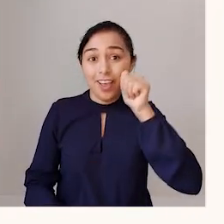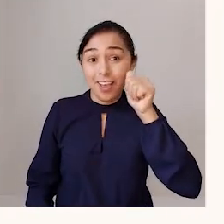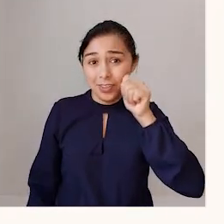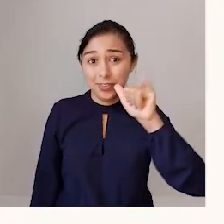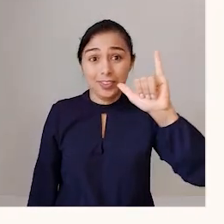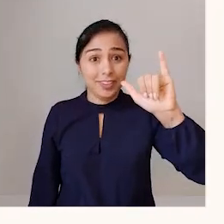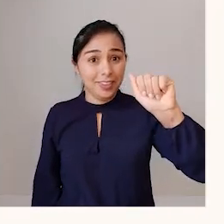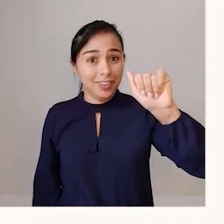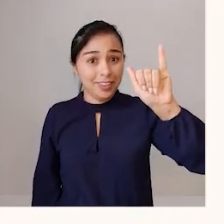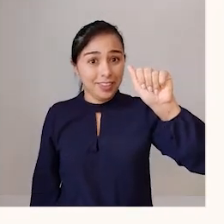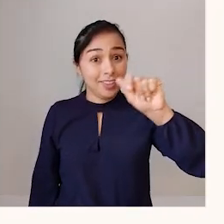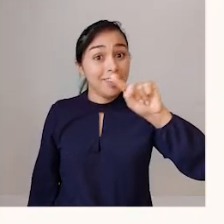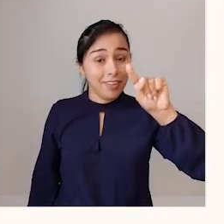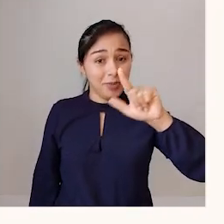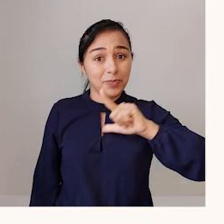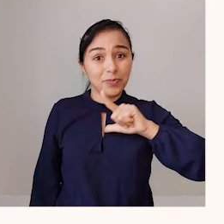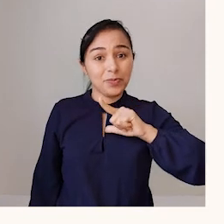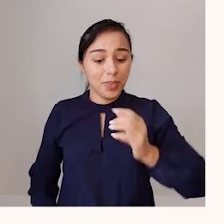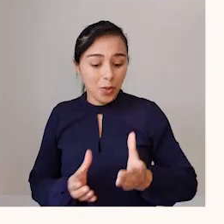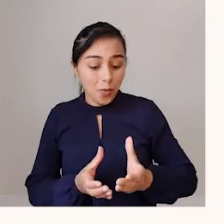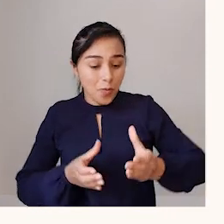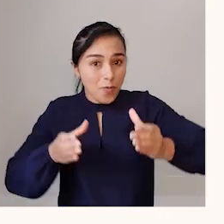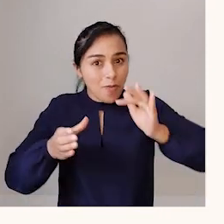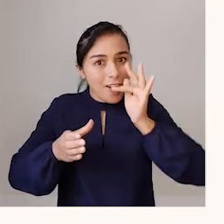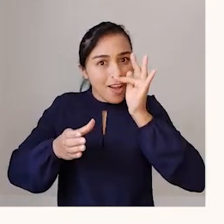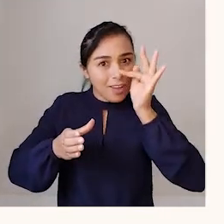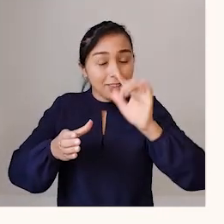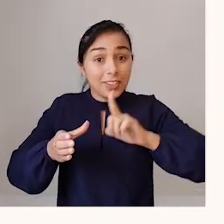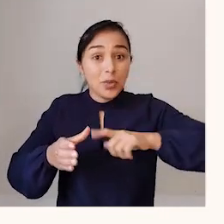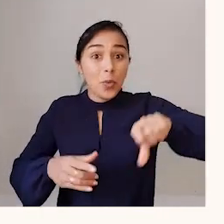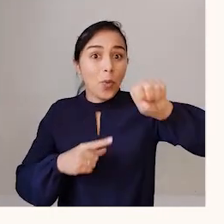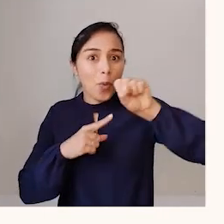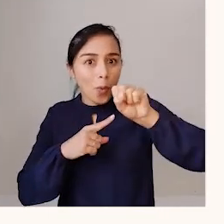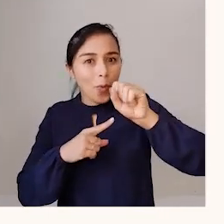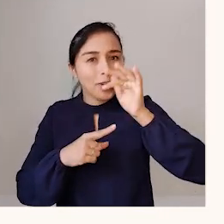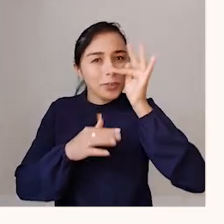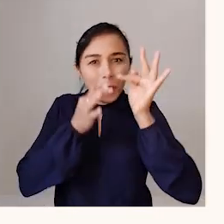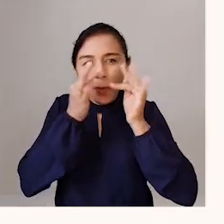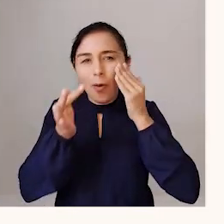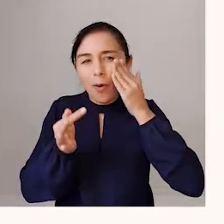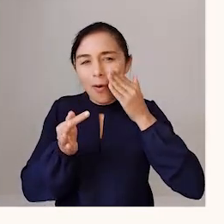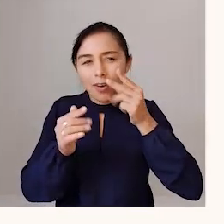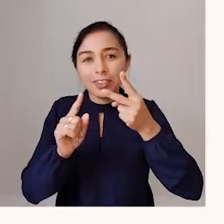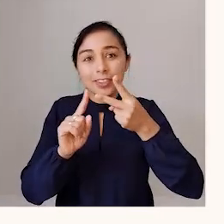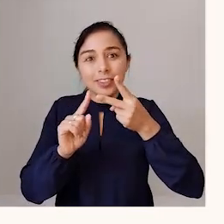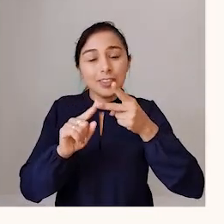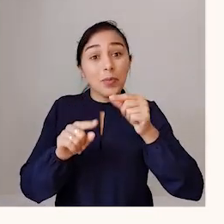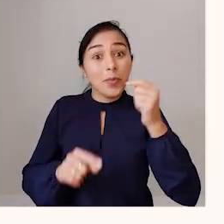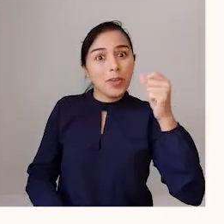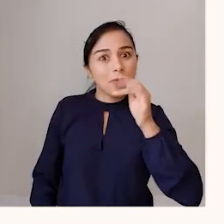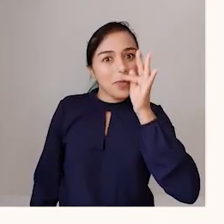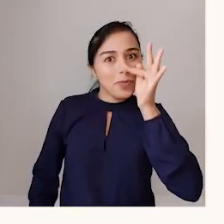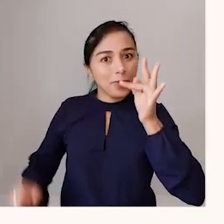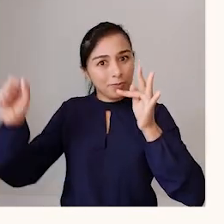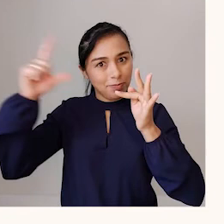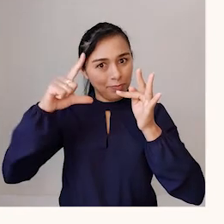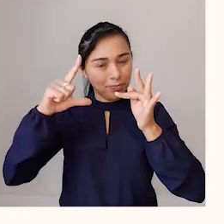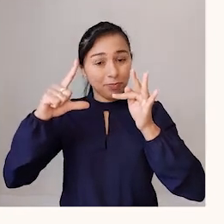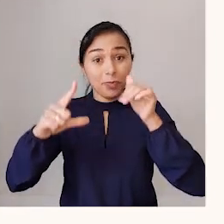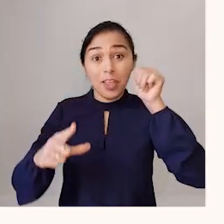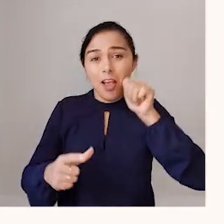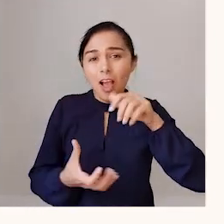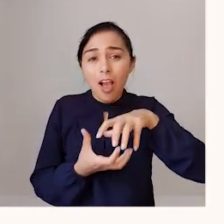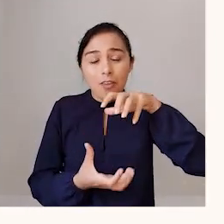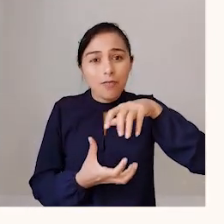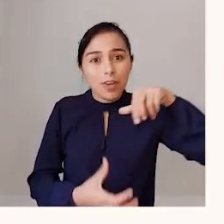da dona Yaya tem oito rosas e um girassol. A velha anda para cá e para lá procurando um lugar mais perto